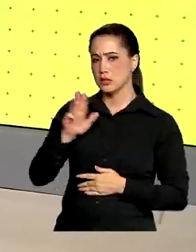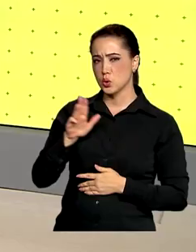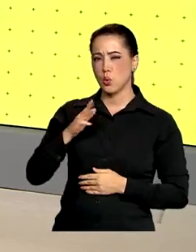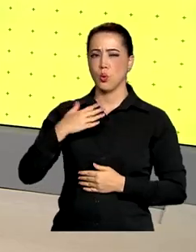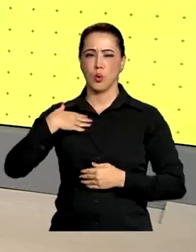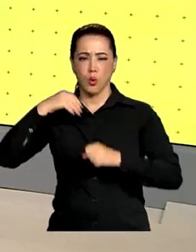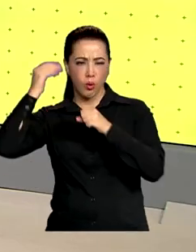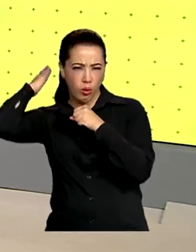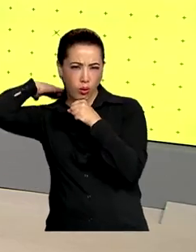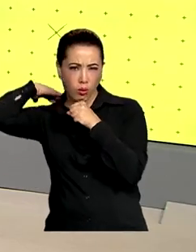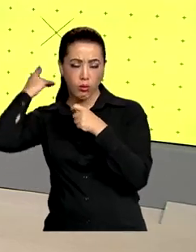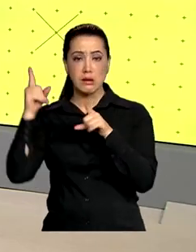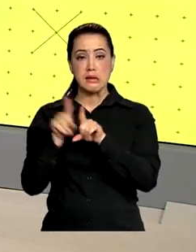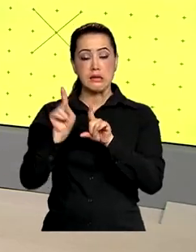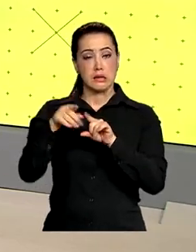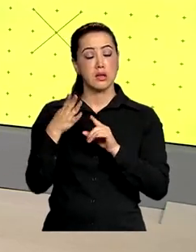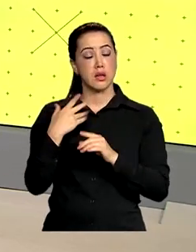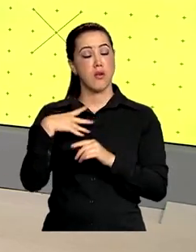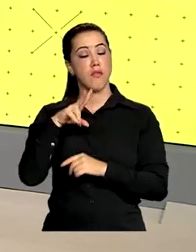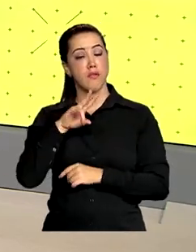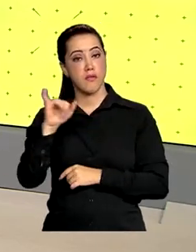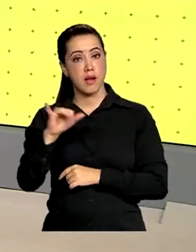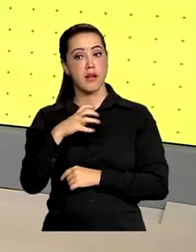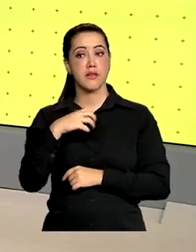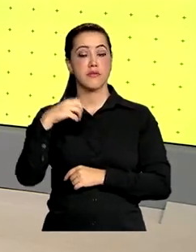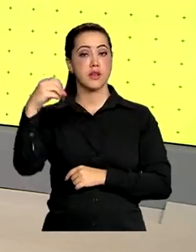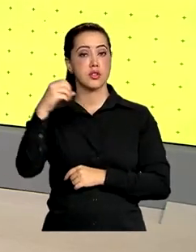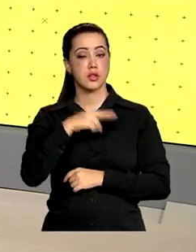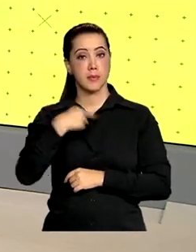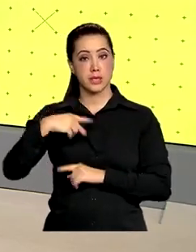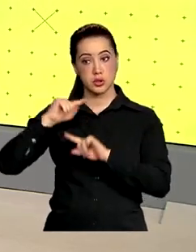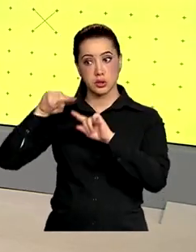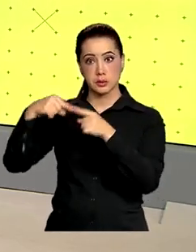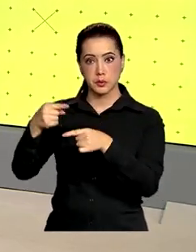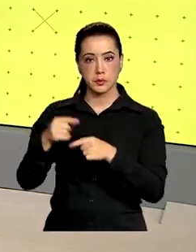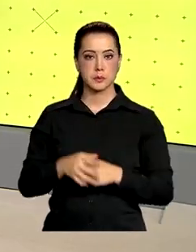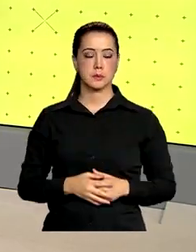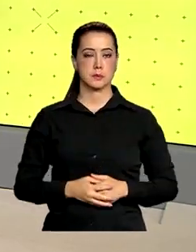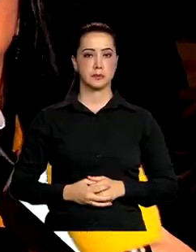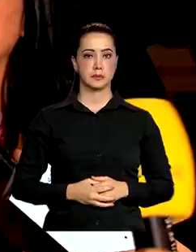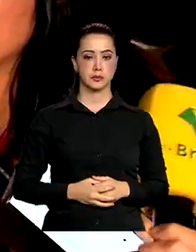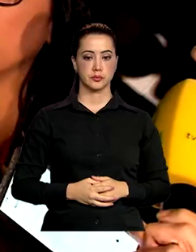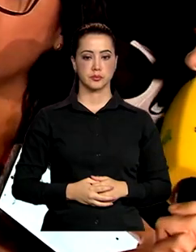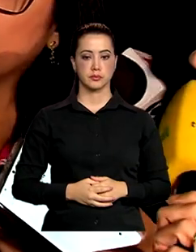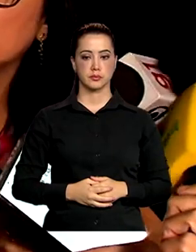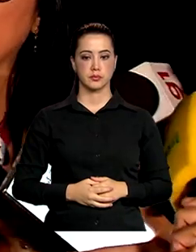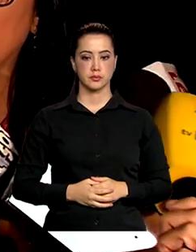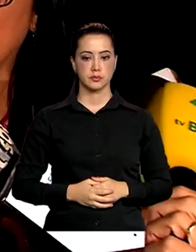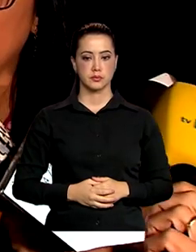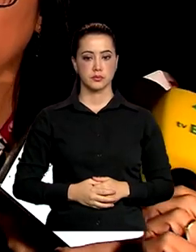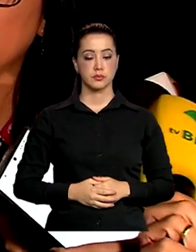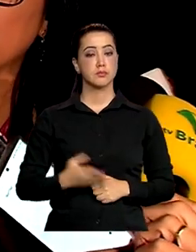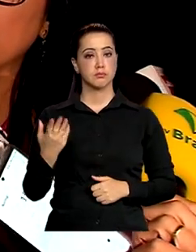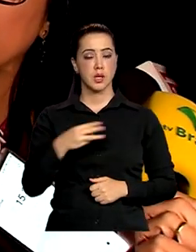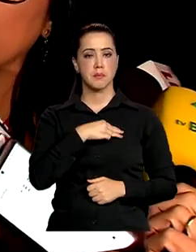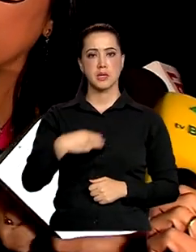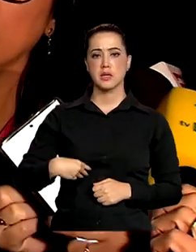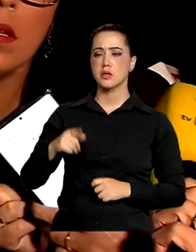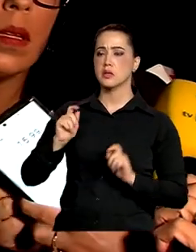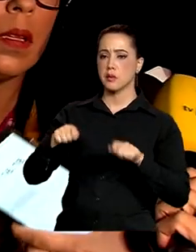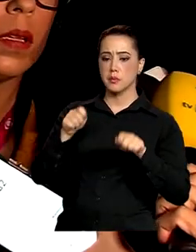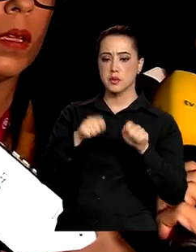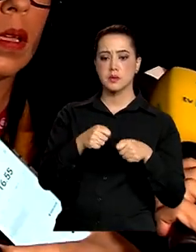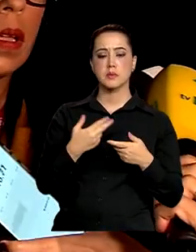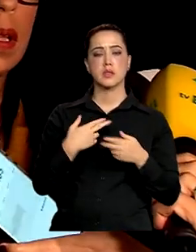viagem à China, que faria neste fim de semana. Vamos ouvir o ministro. Ministro, há previsão de que o presidente faça